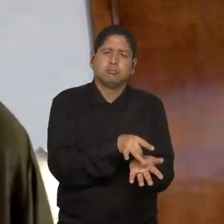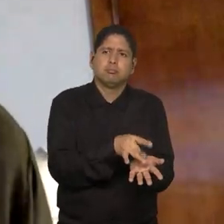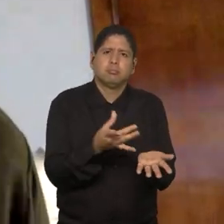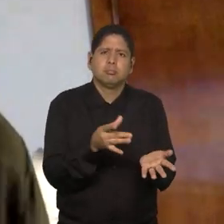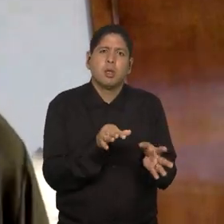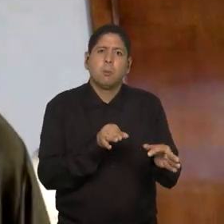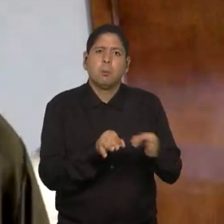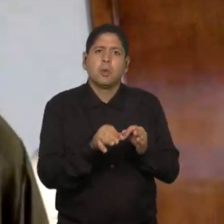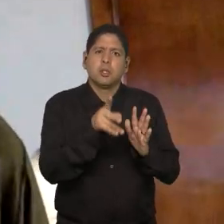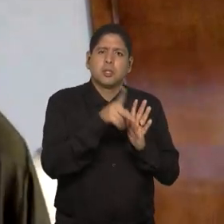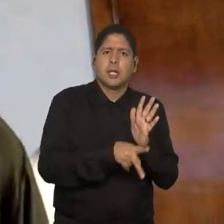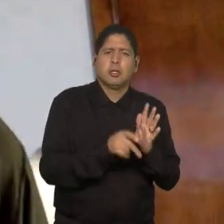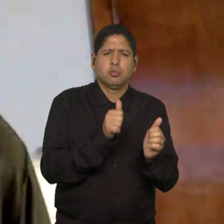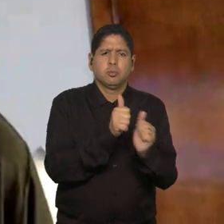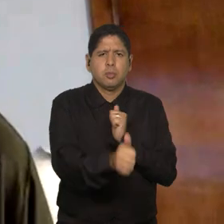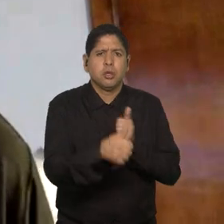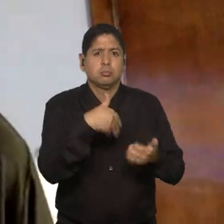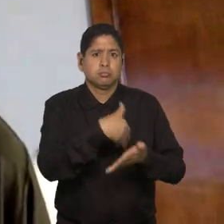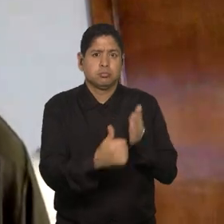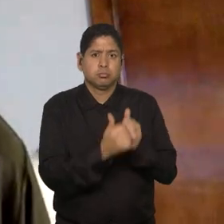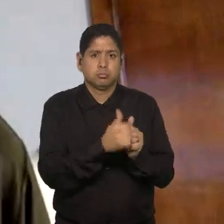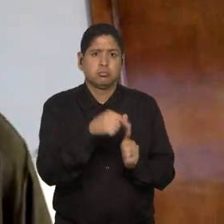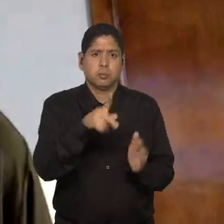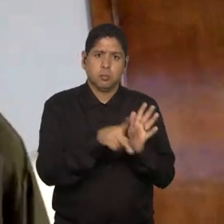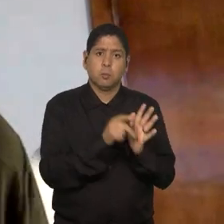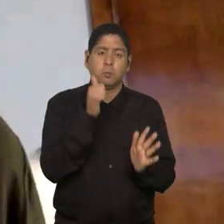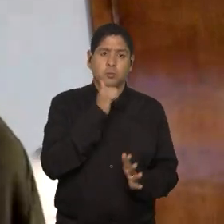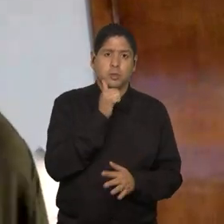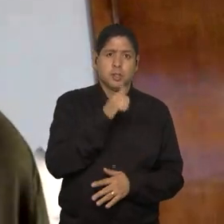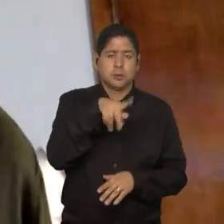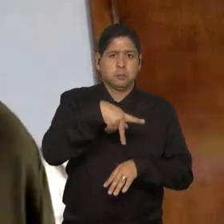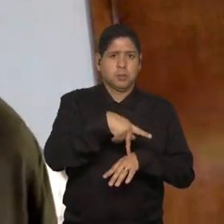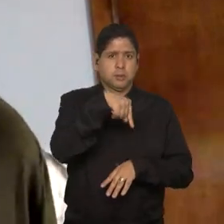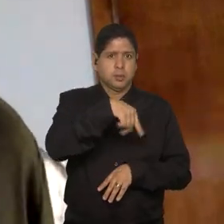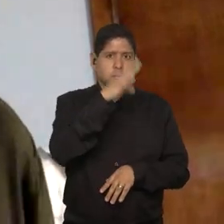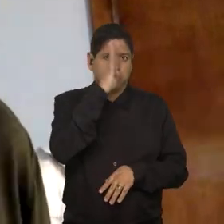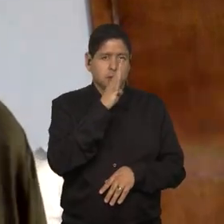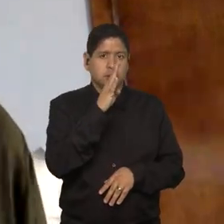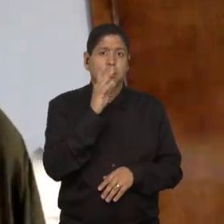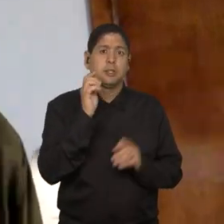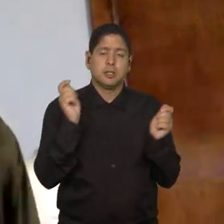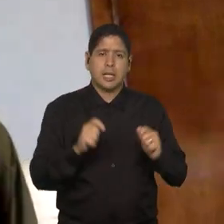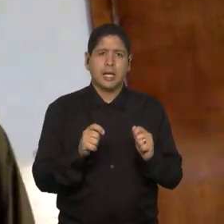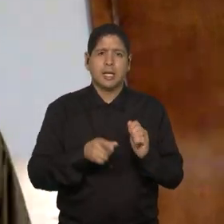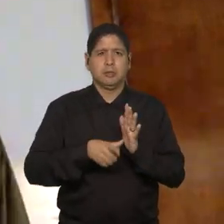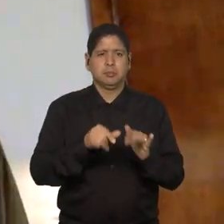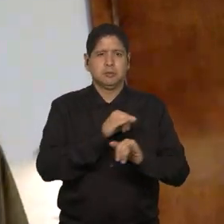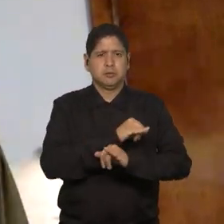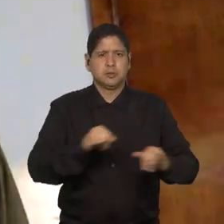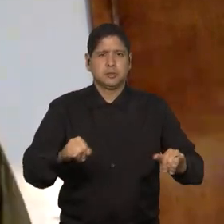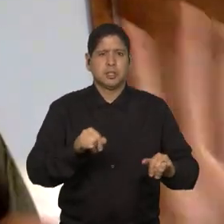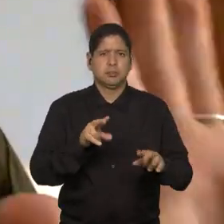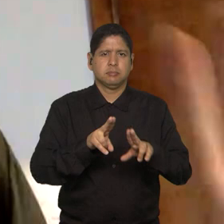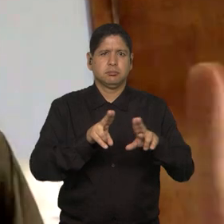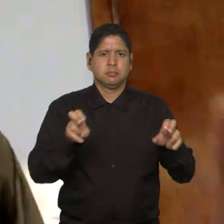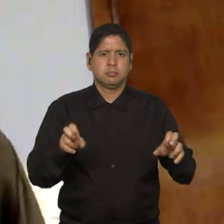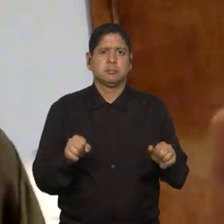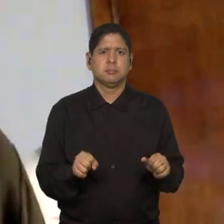projetos de esporte de futebol feminino no país. A gente já dá para adiantar, né, a gente vai estar, esse